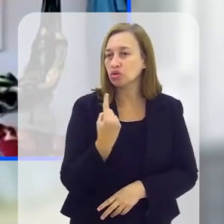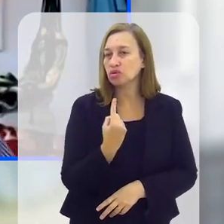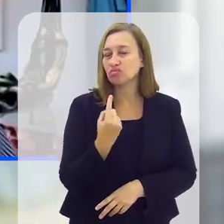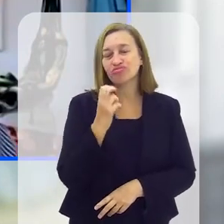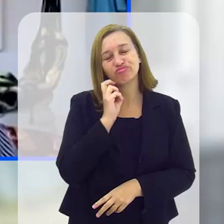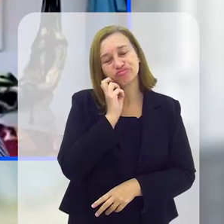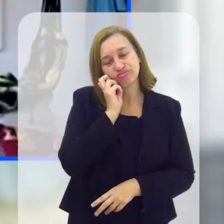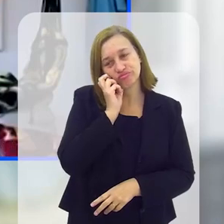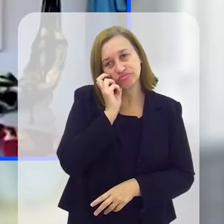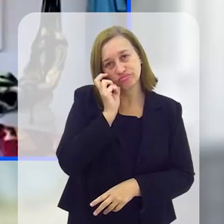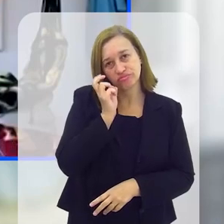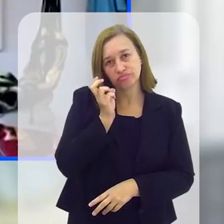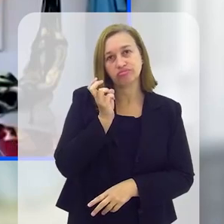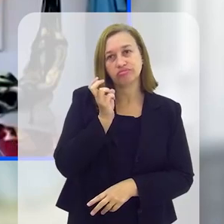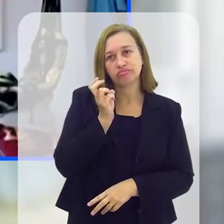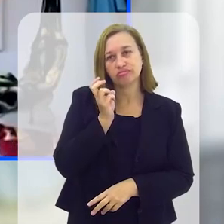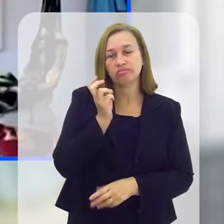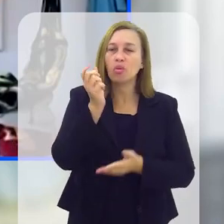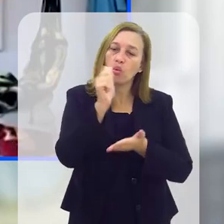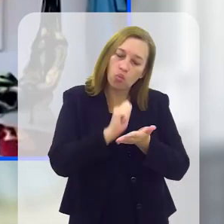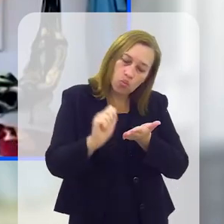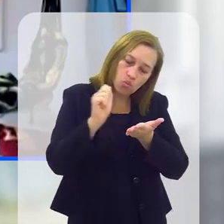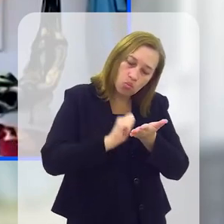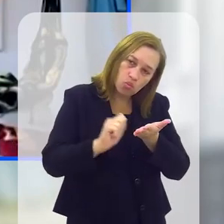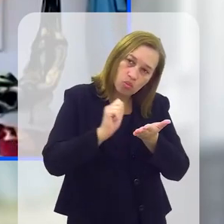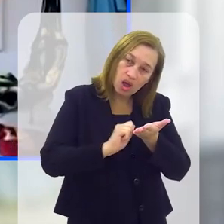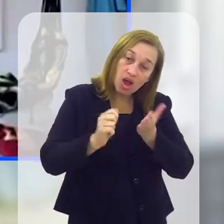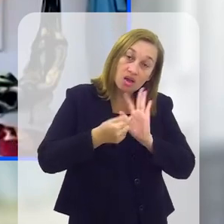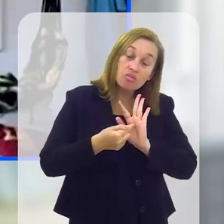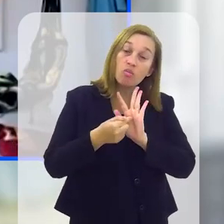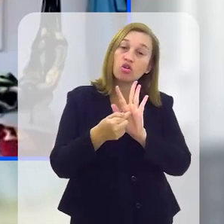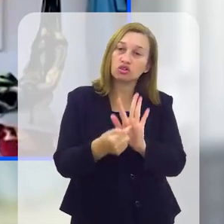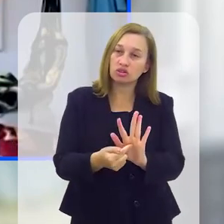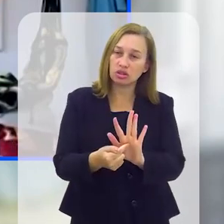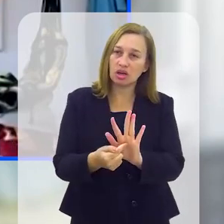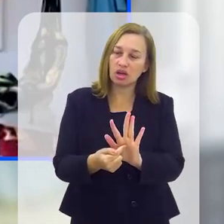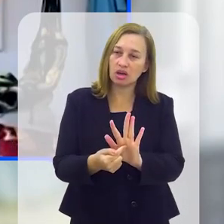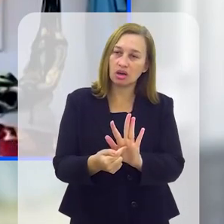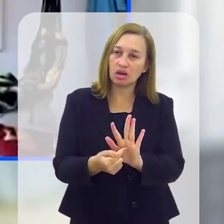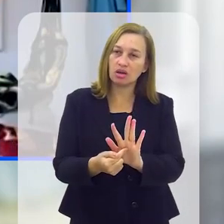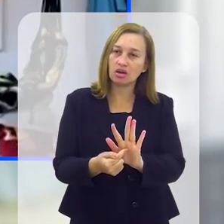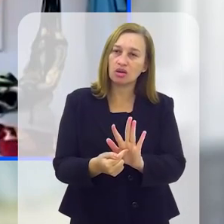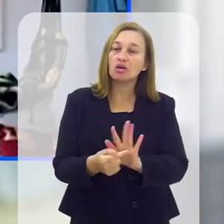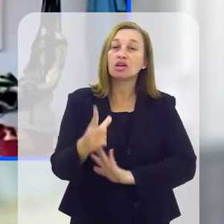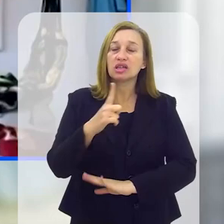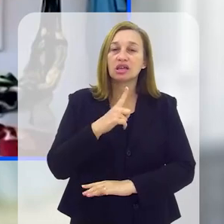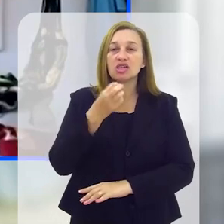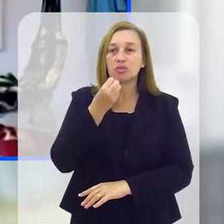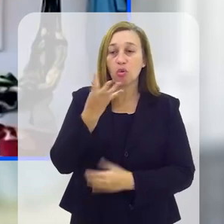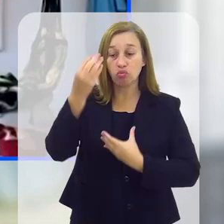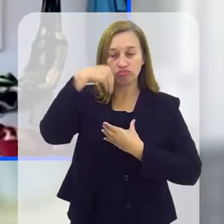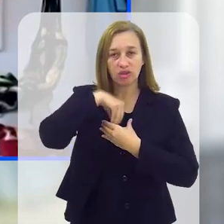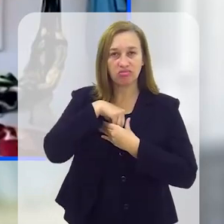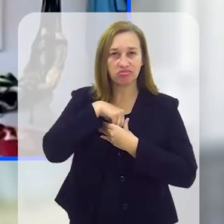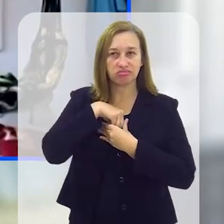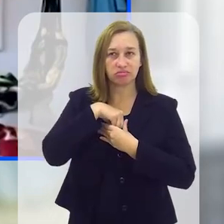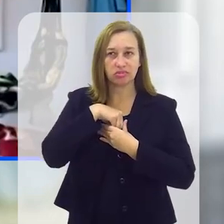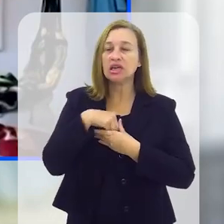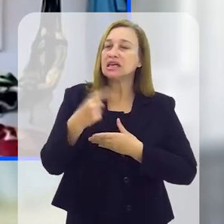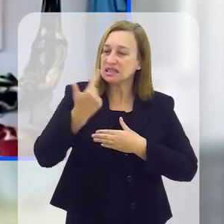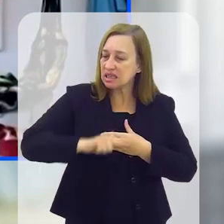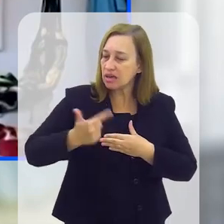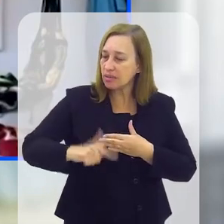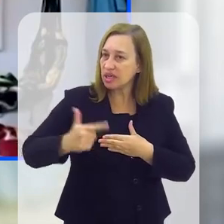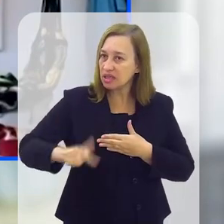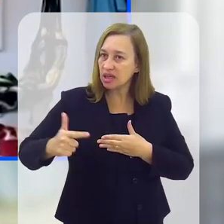no constrangimento para escrever e mostrar aquilo de bom que eles têm. E